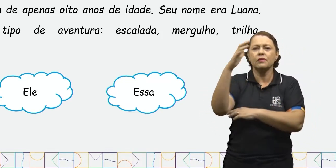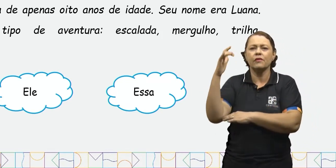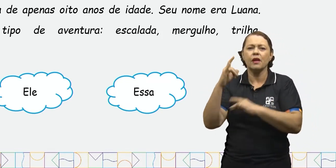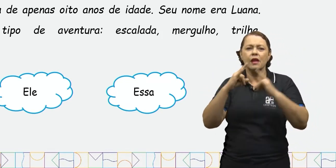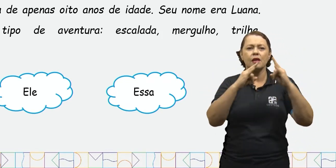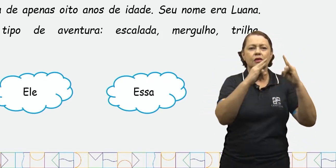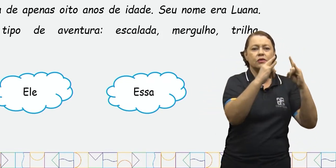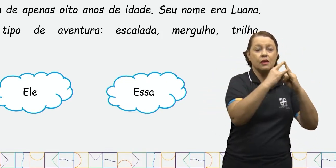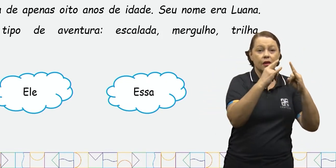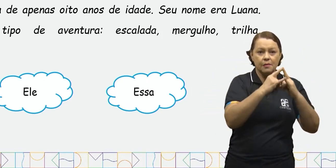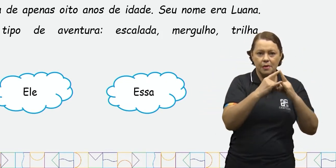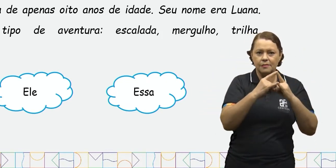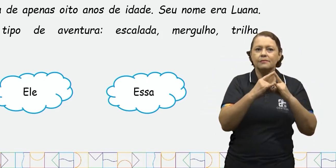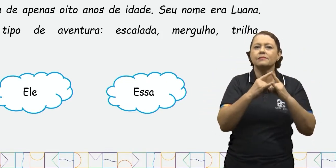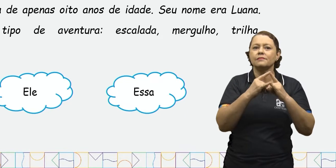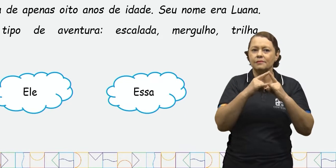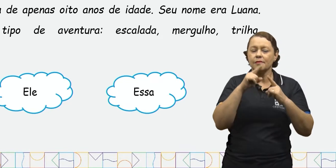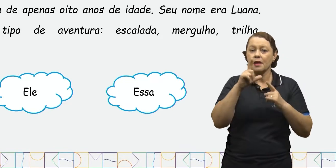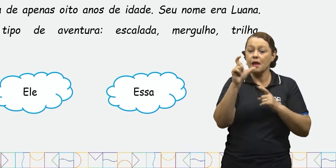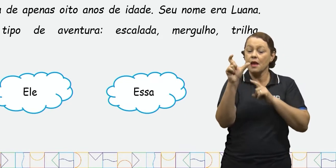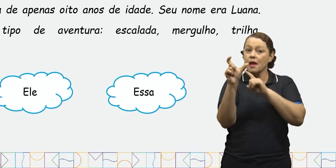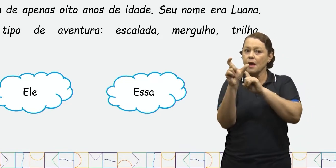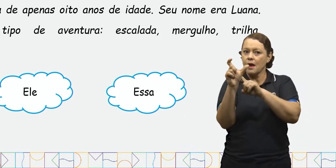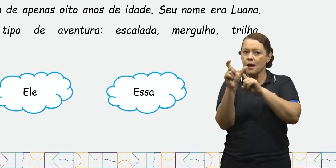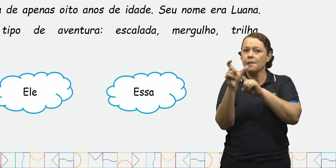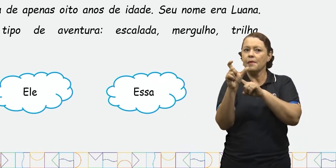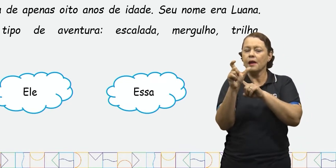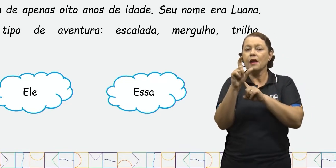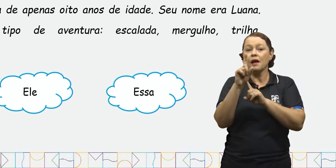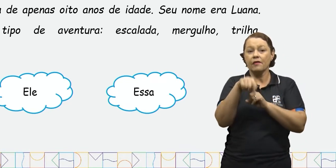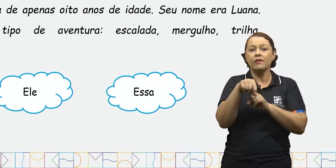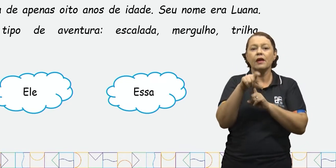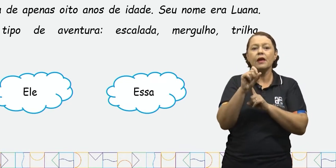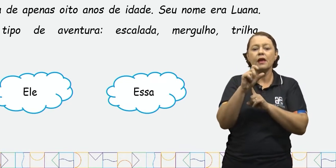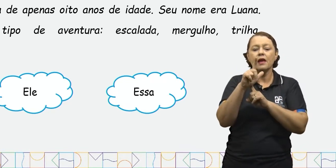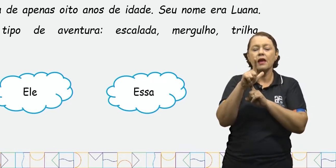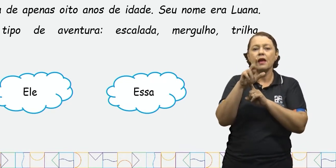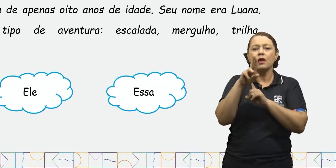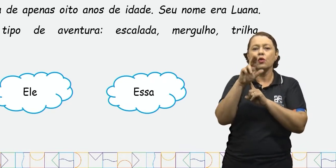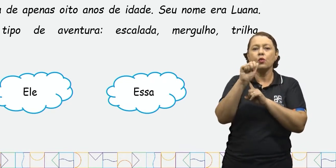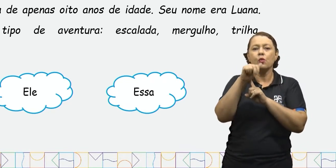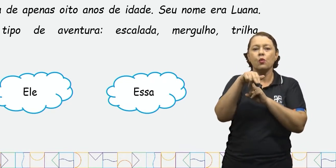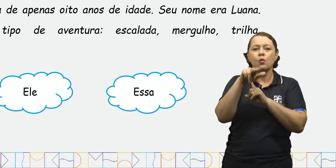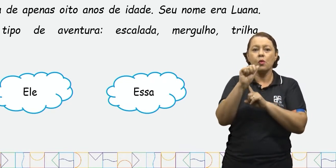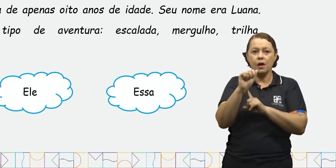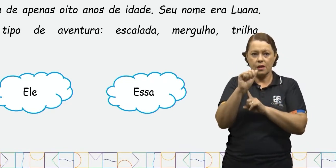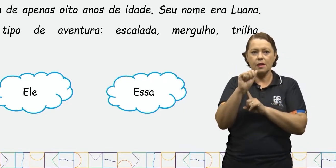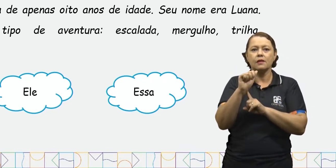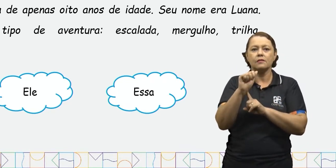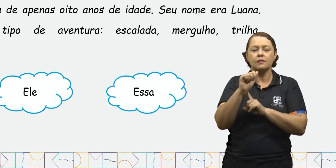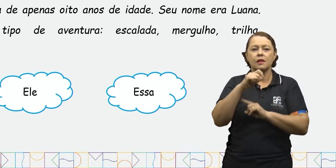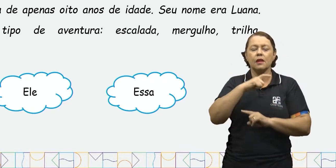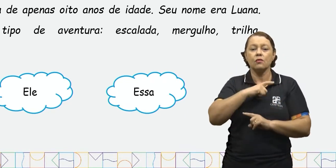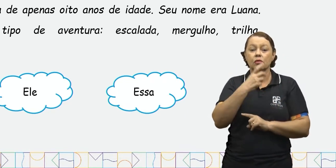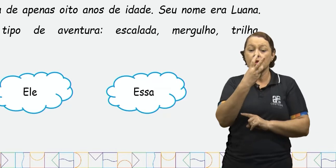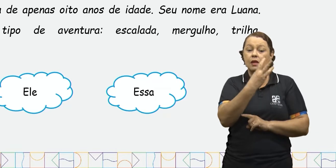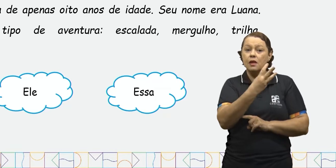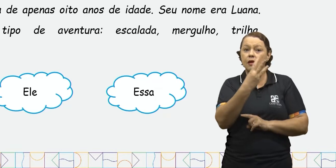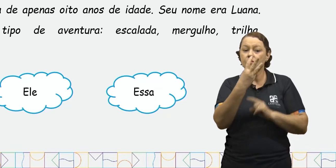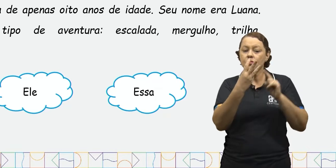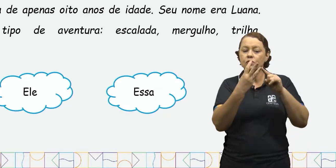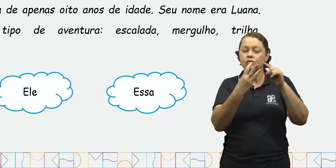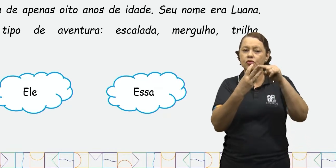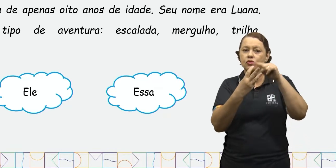A palavra destacada é a palavra Luana. Luana, temos três opções de